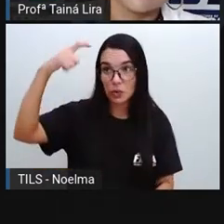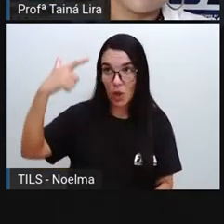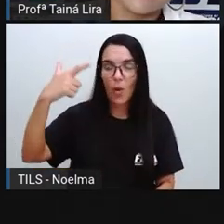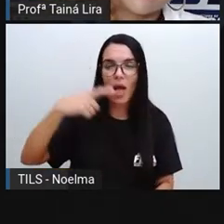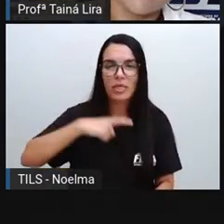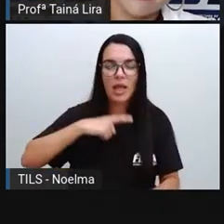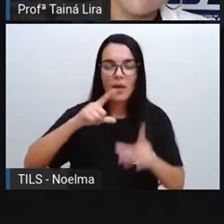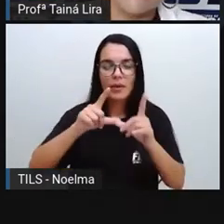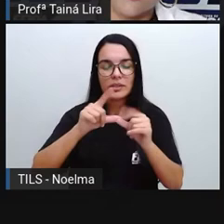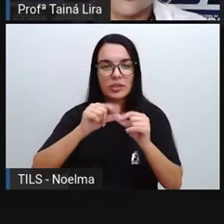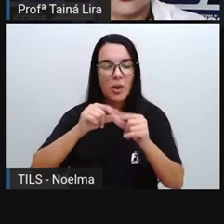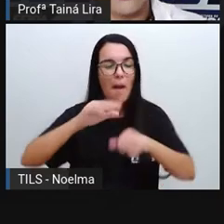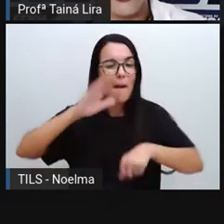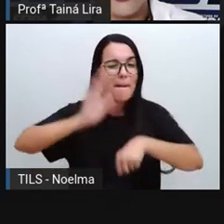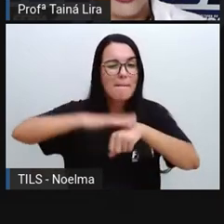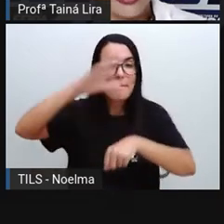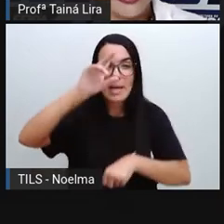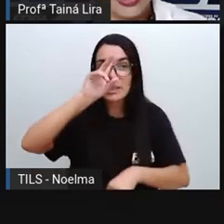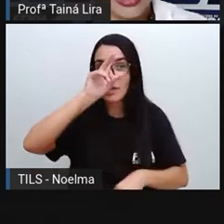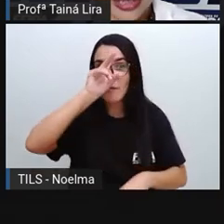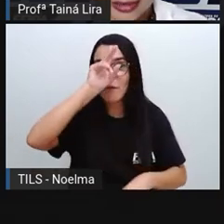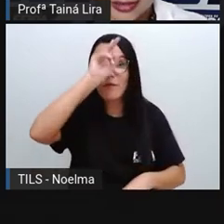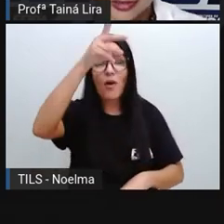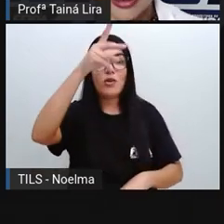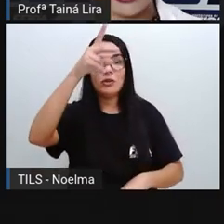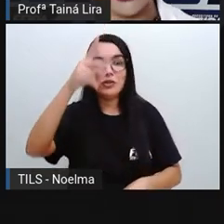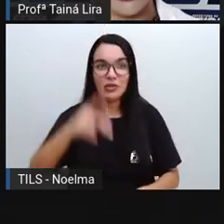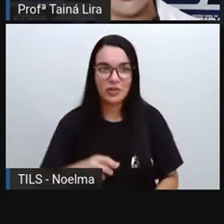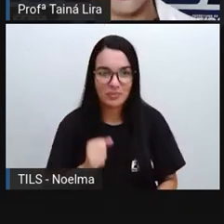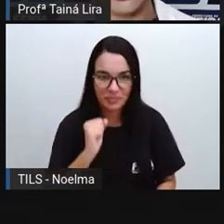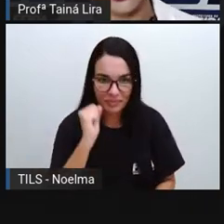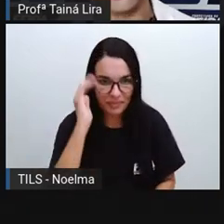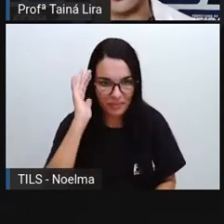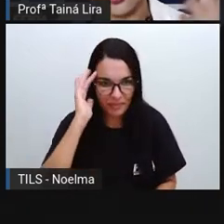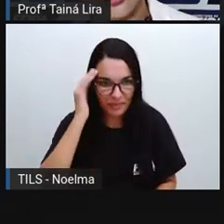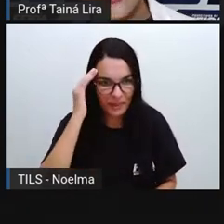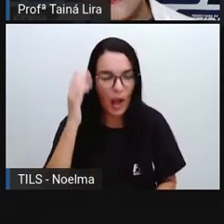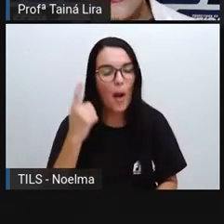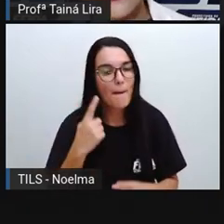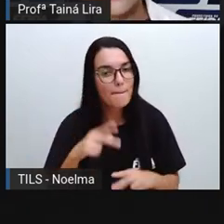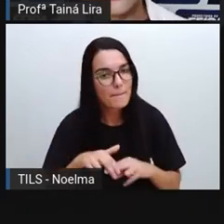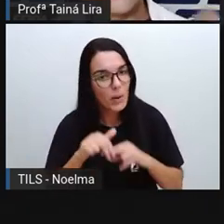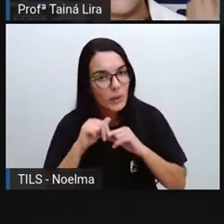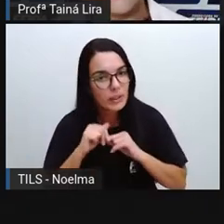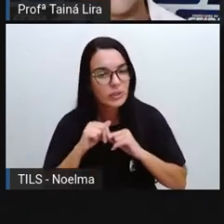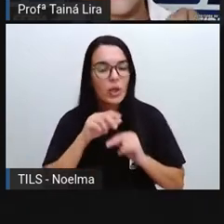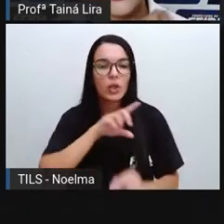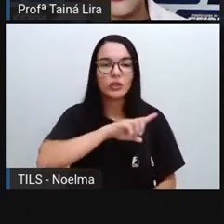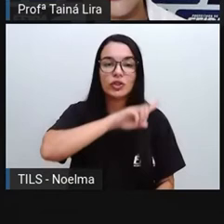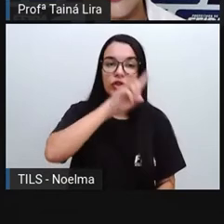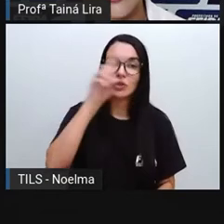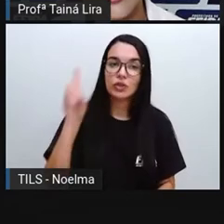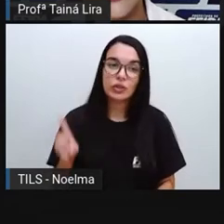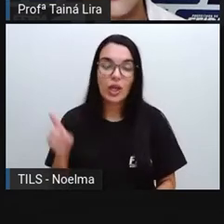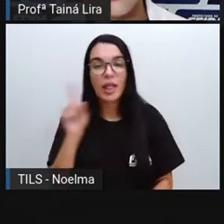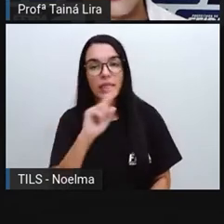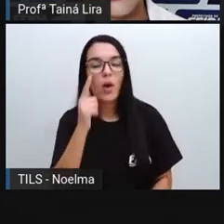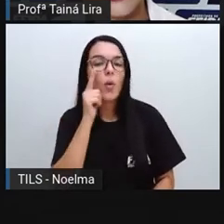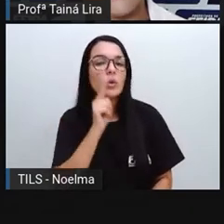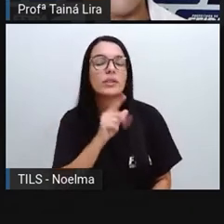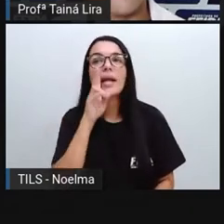tem um brilho mais forte do que as outras estrelas. Então, é por isso que durante o dia nós não conseguimos